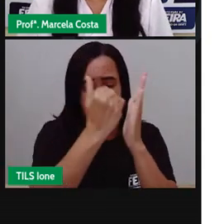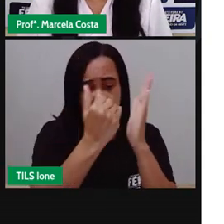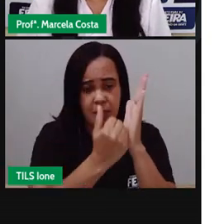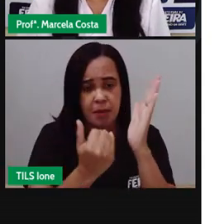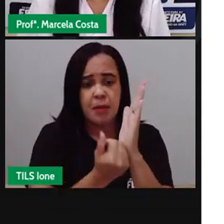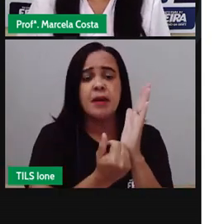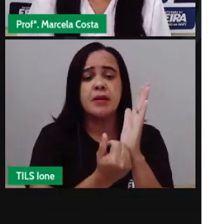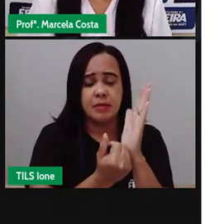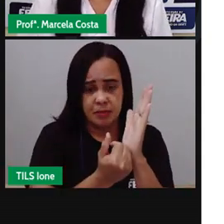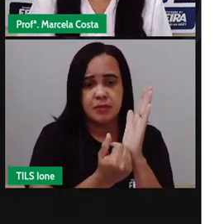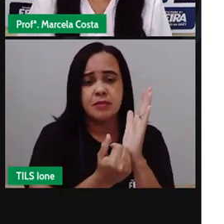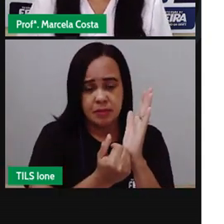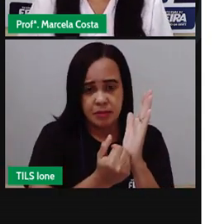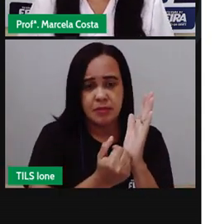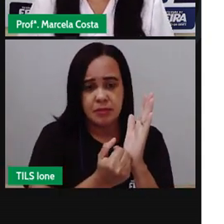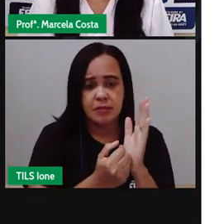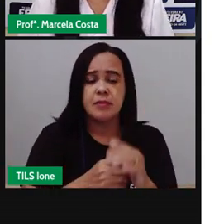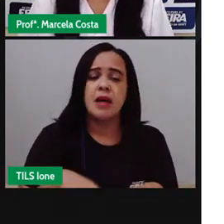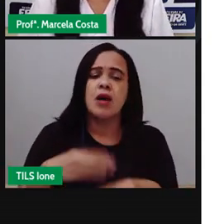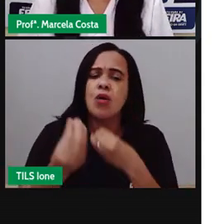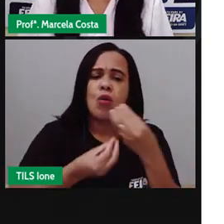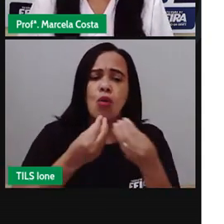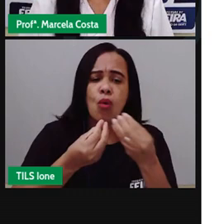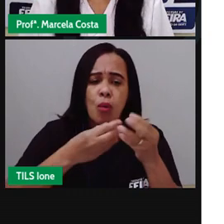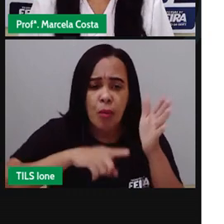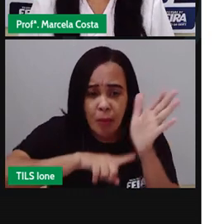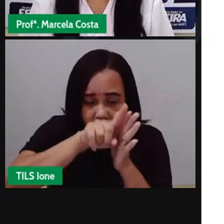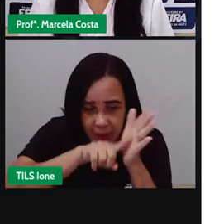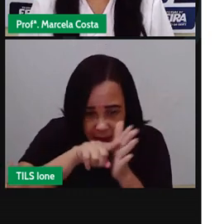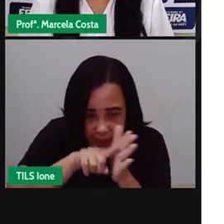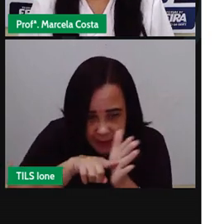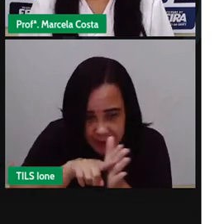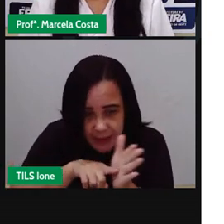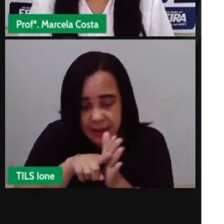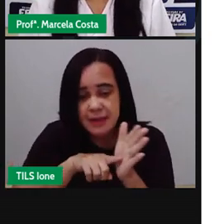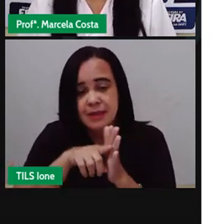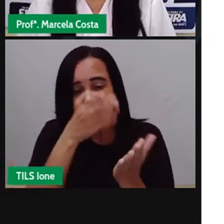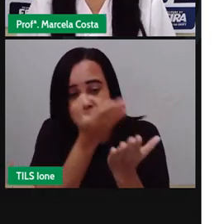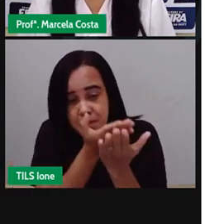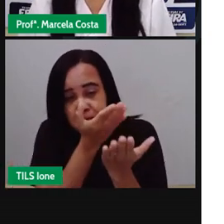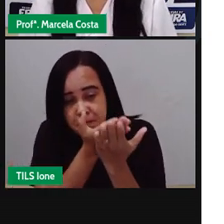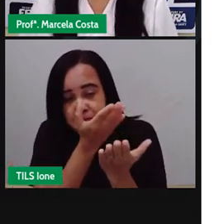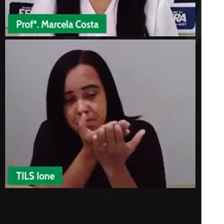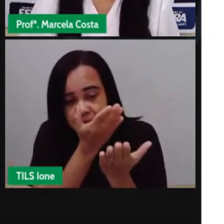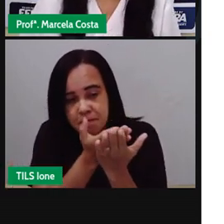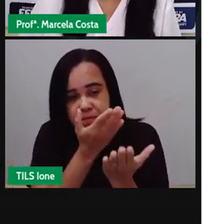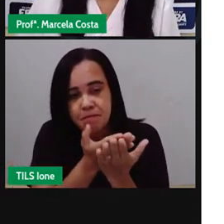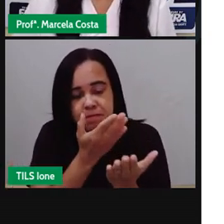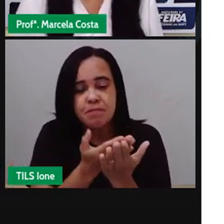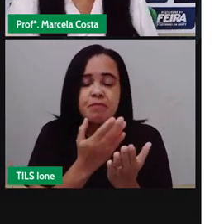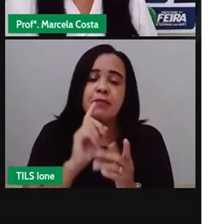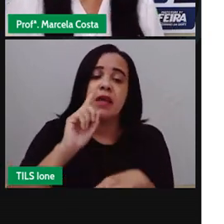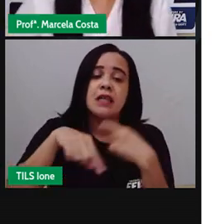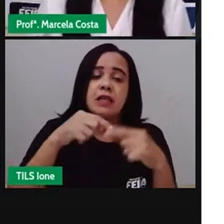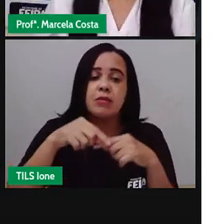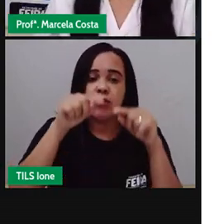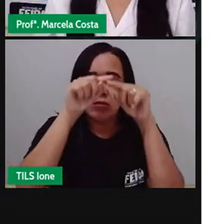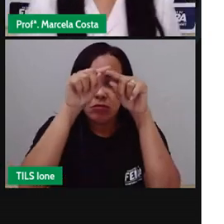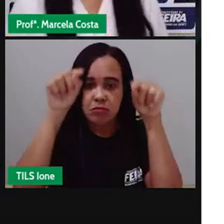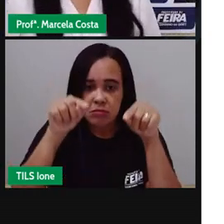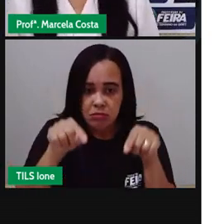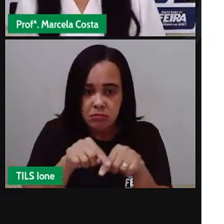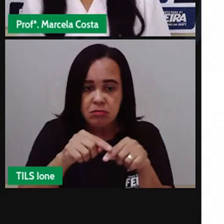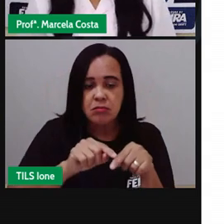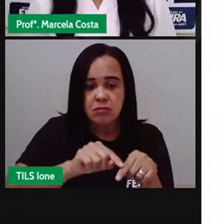obtém por meio de pesquisas de estudos que são feitos para